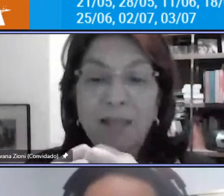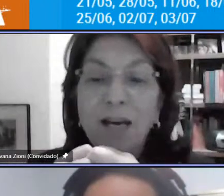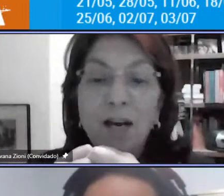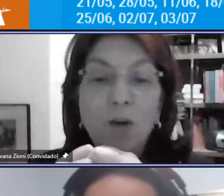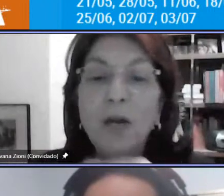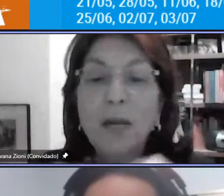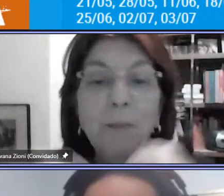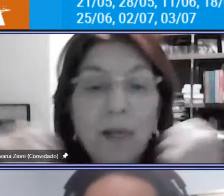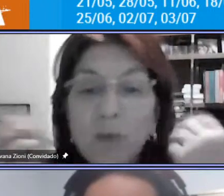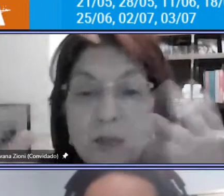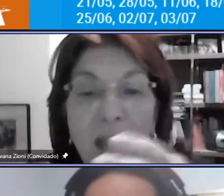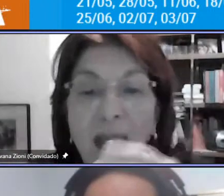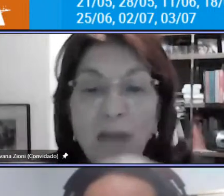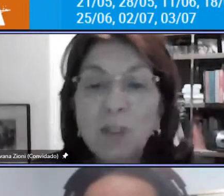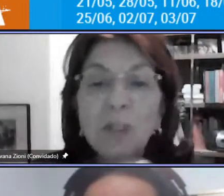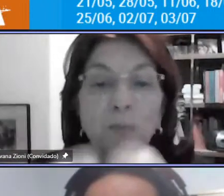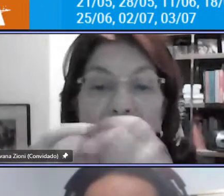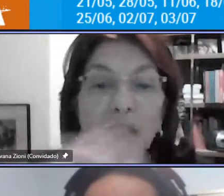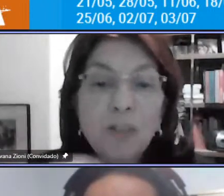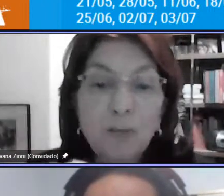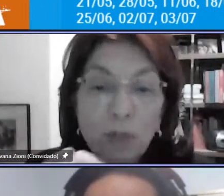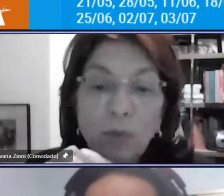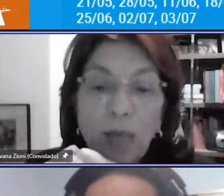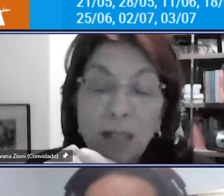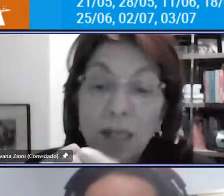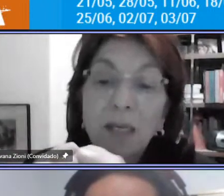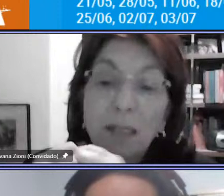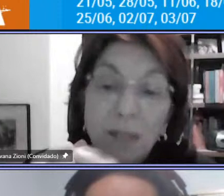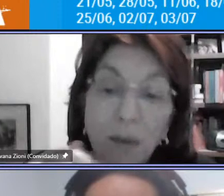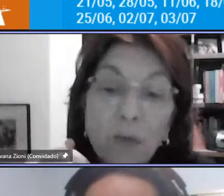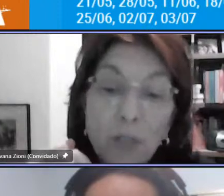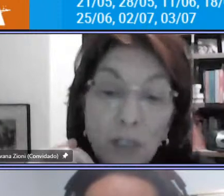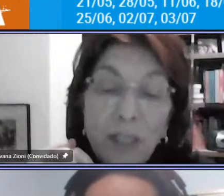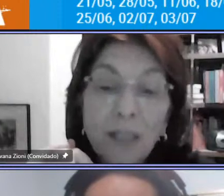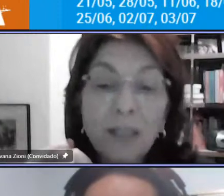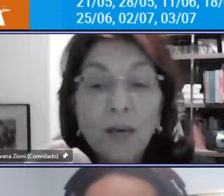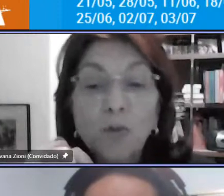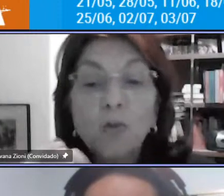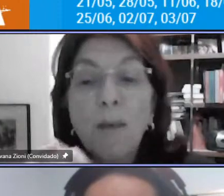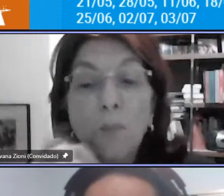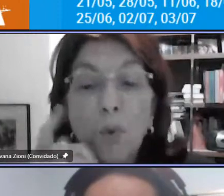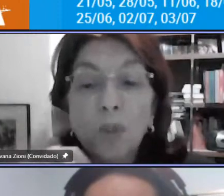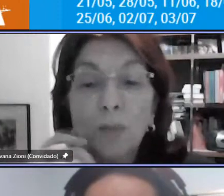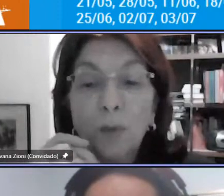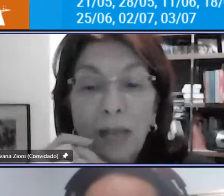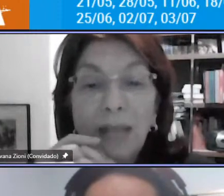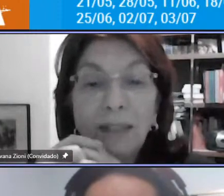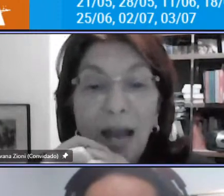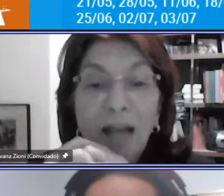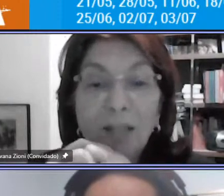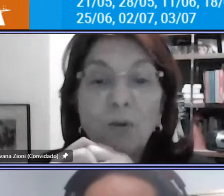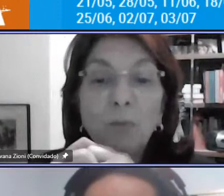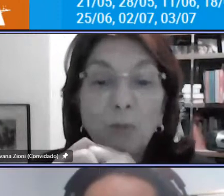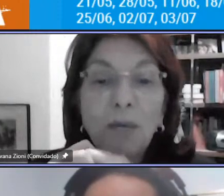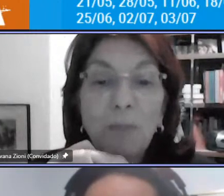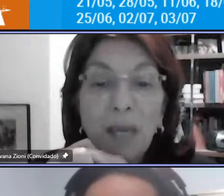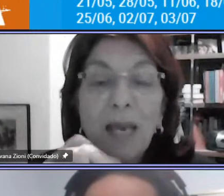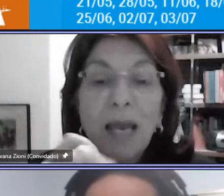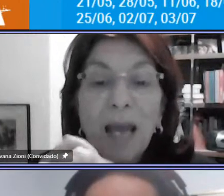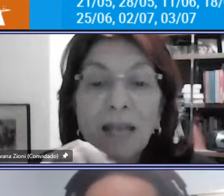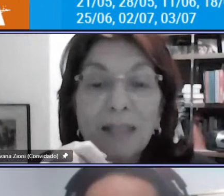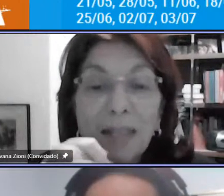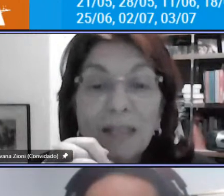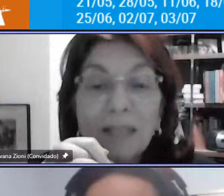opressão pelos déficits pelas dificuldades então eu diria que não só a multimodalidade como